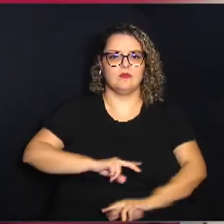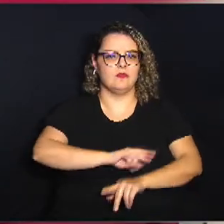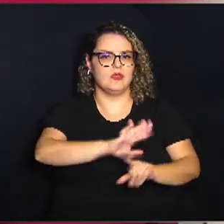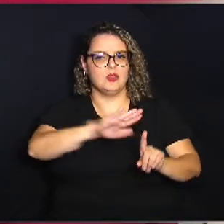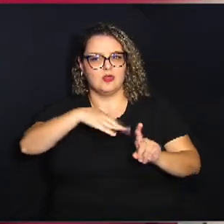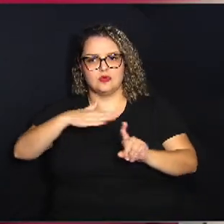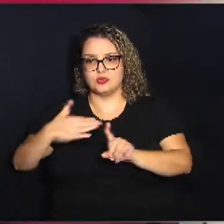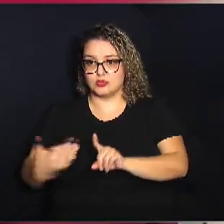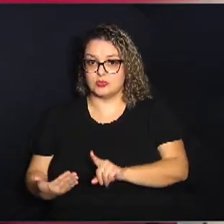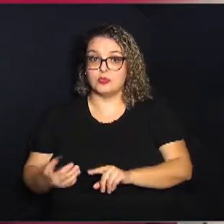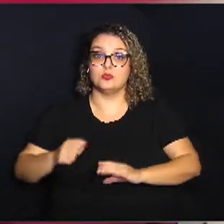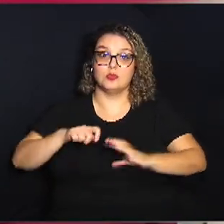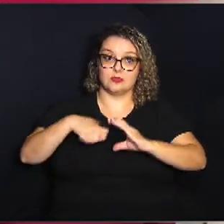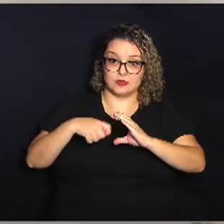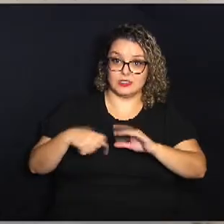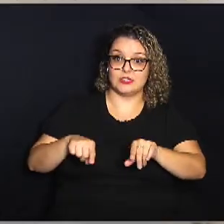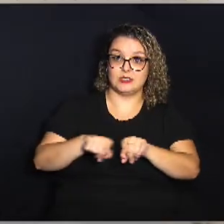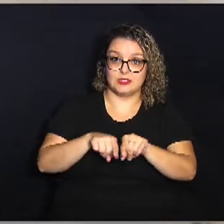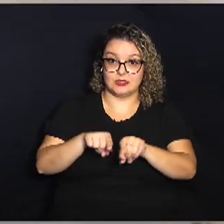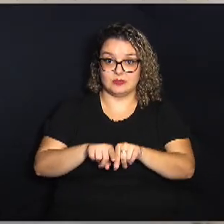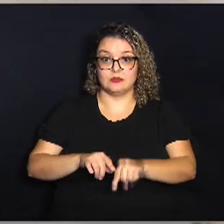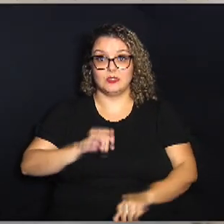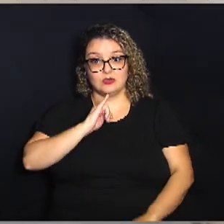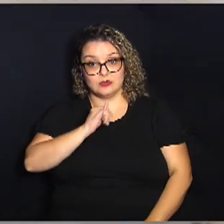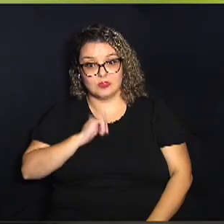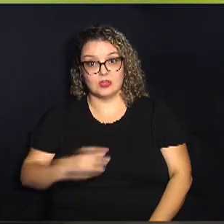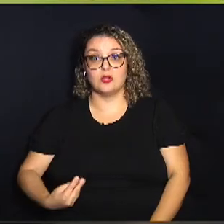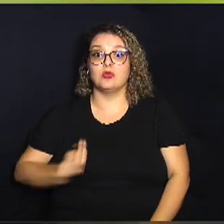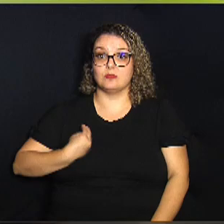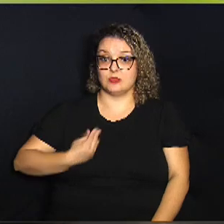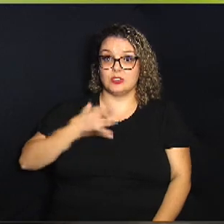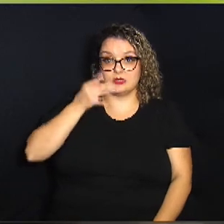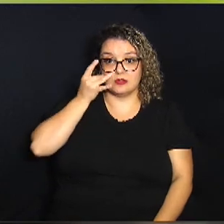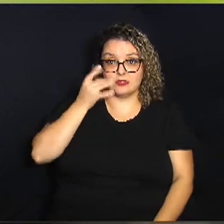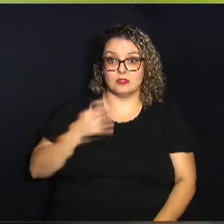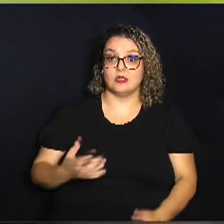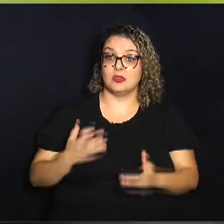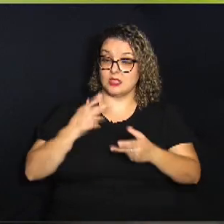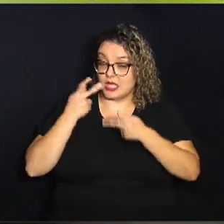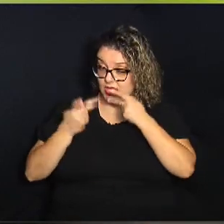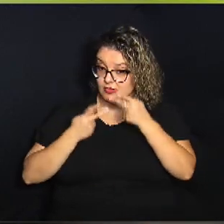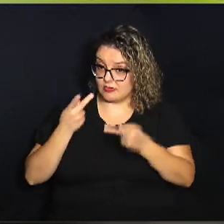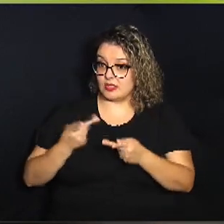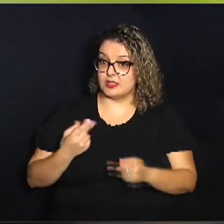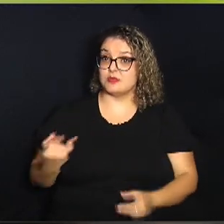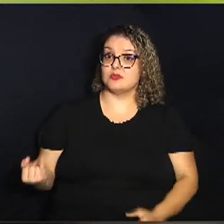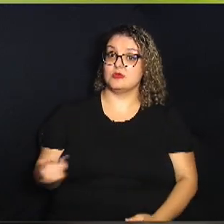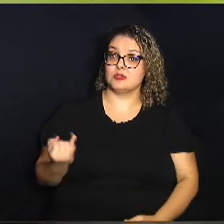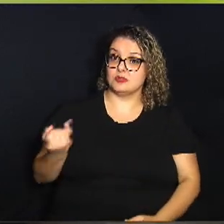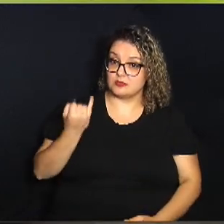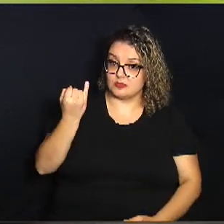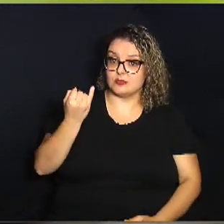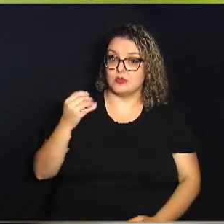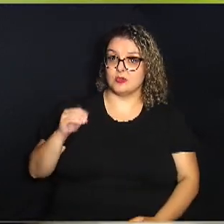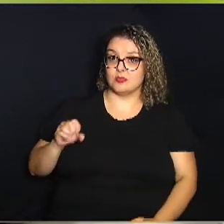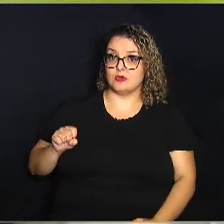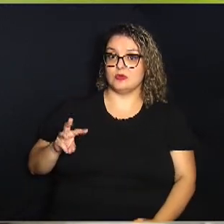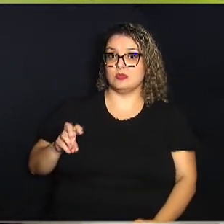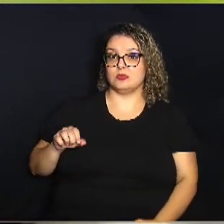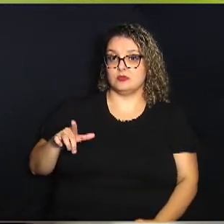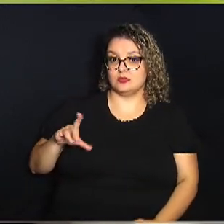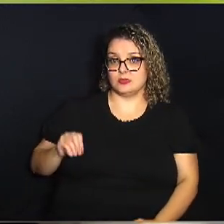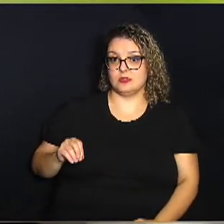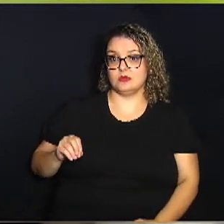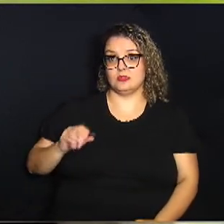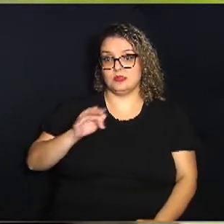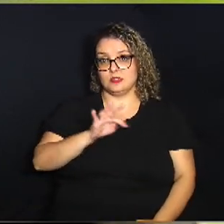tanto por vídeo quanto por depoimentos presenciais quero falar de sua importância Osvaldo na Federação